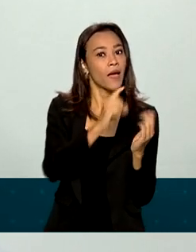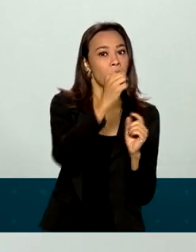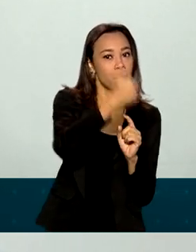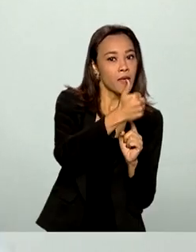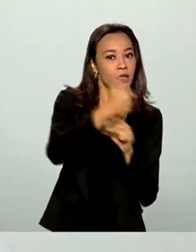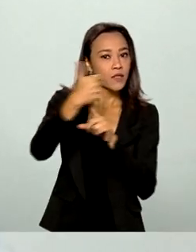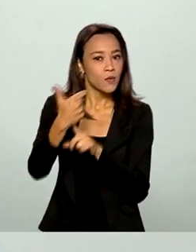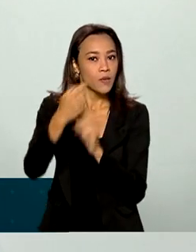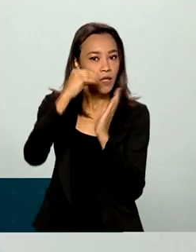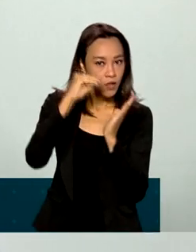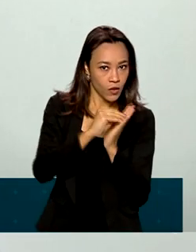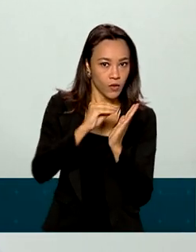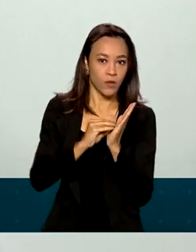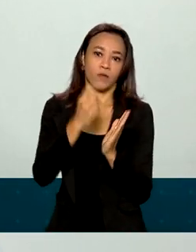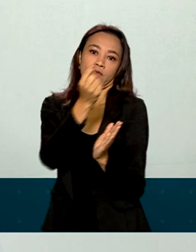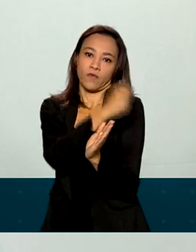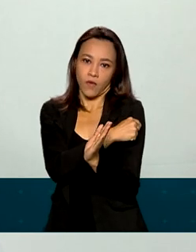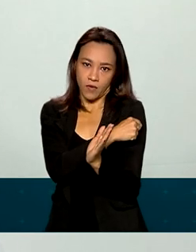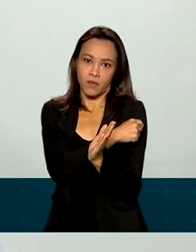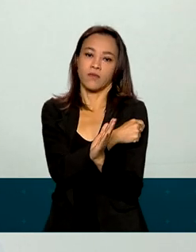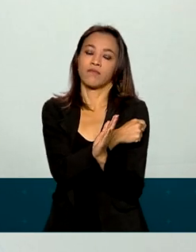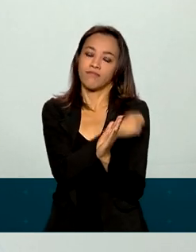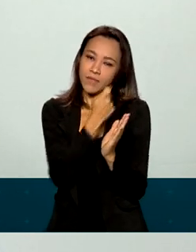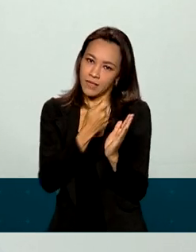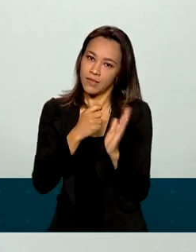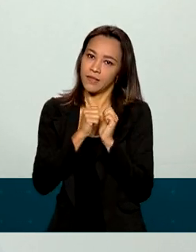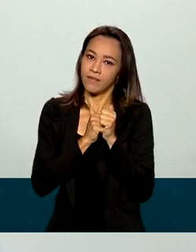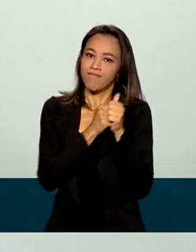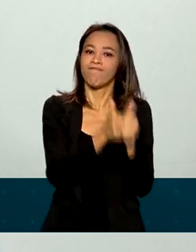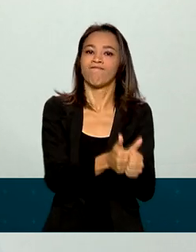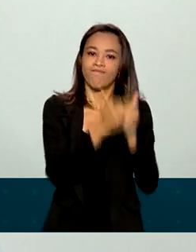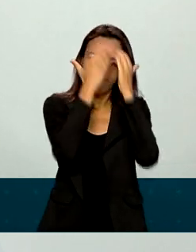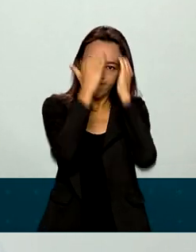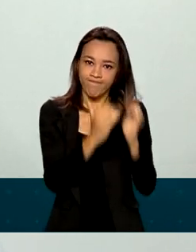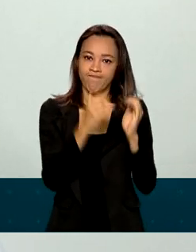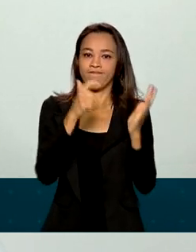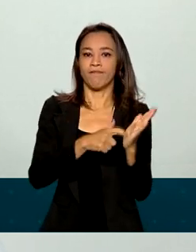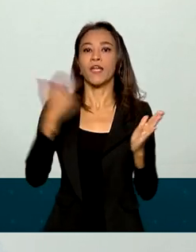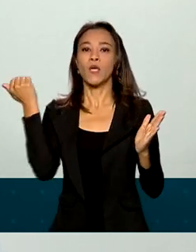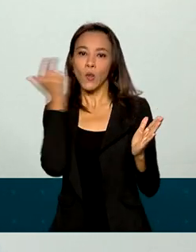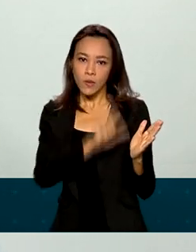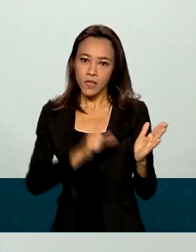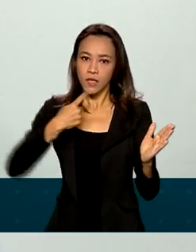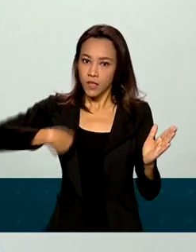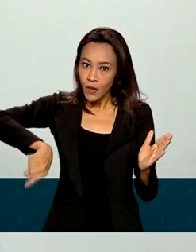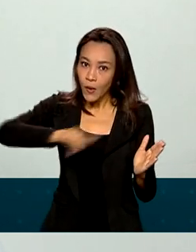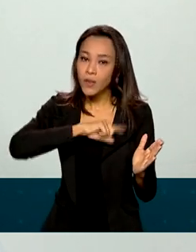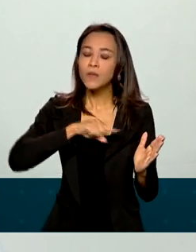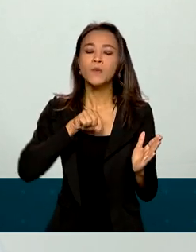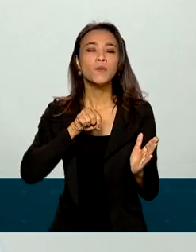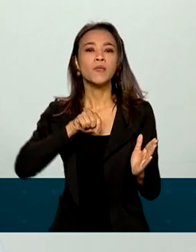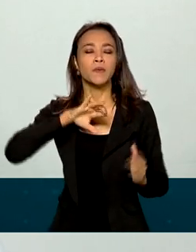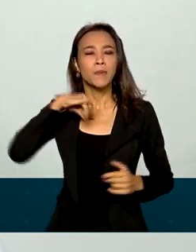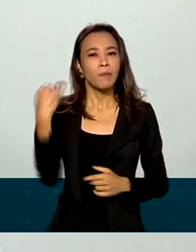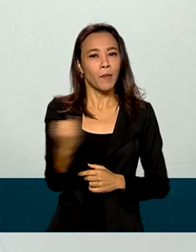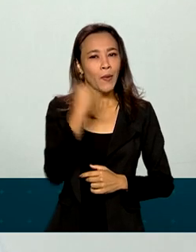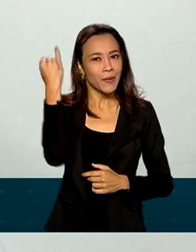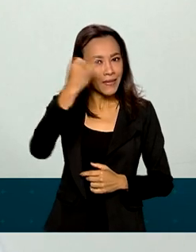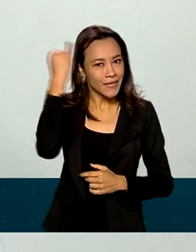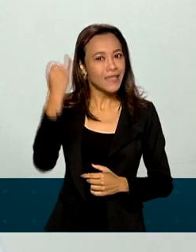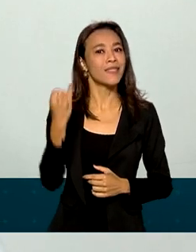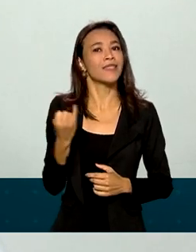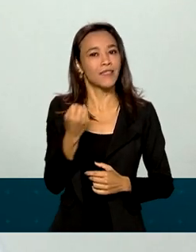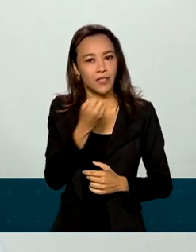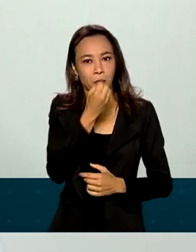pois somente com o esquema vacinal completo de duas doses é que a gente consegue ter uma importante resposta do